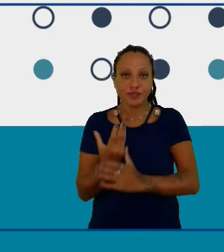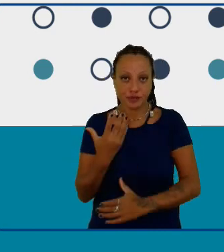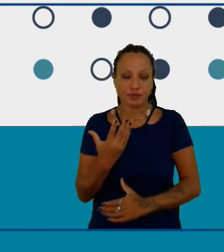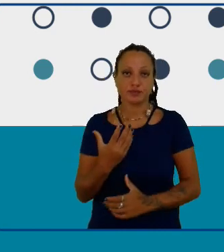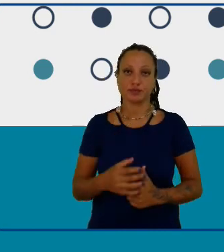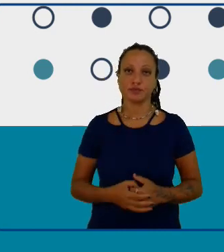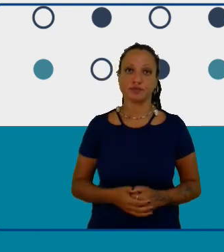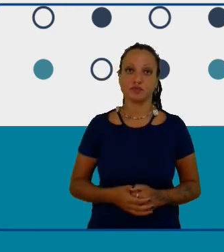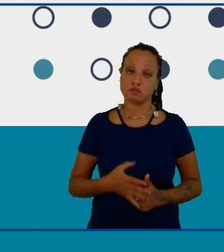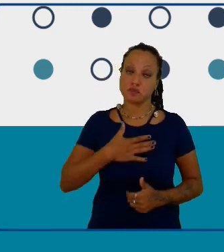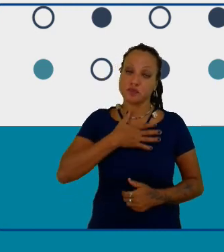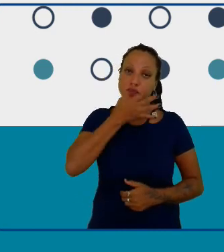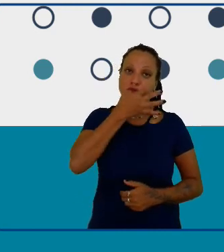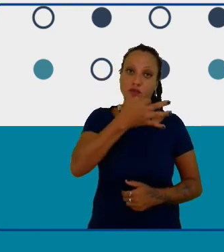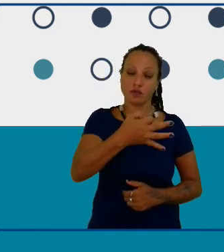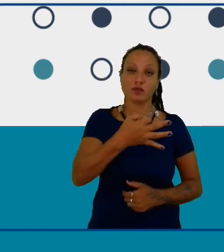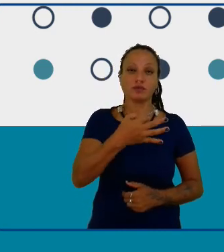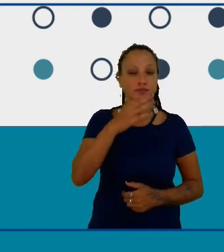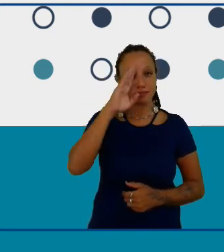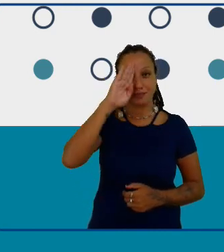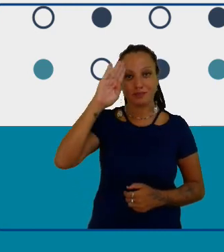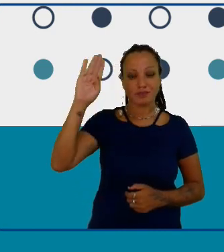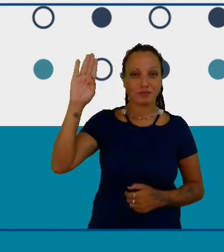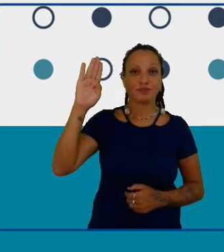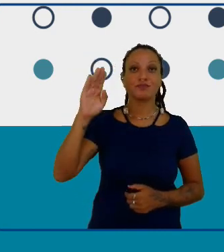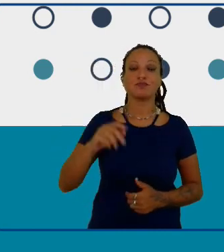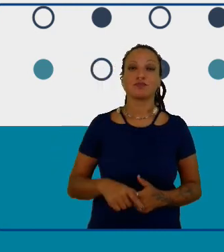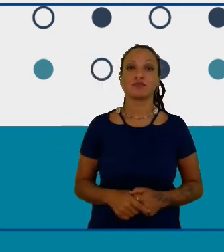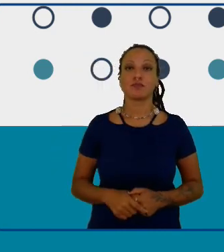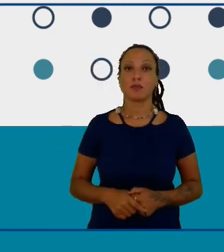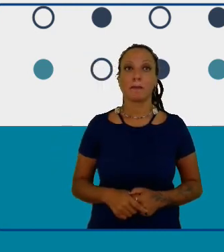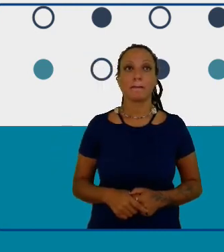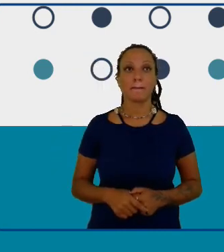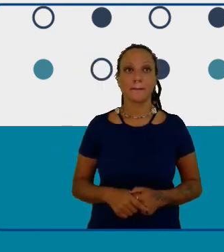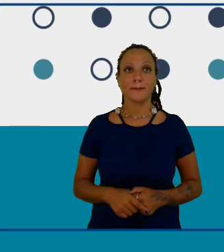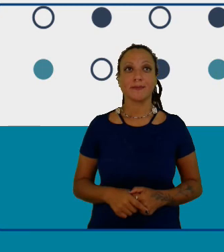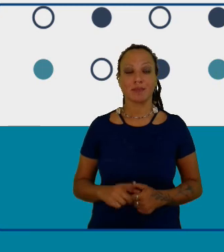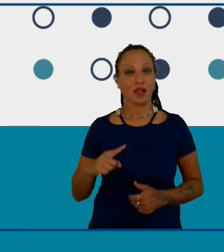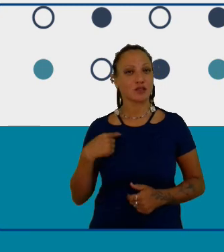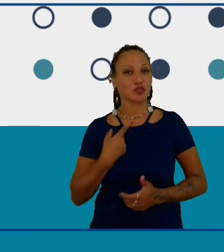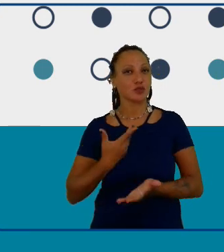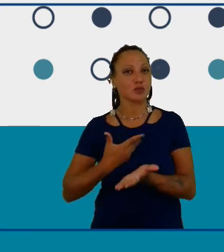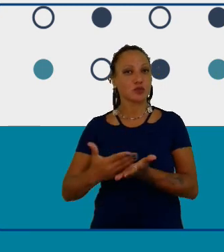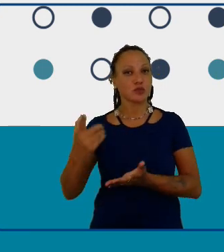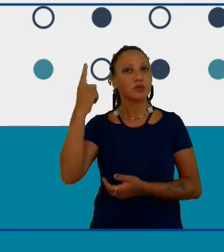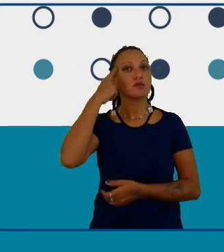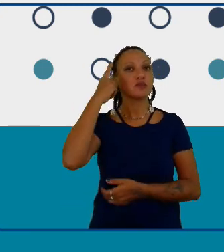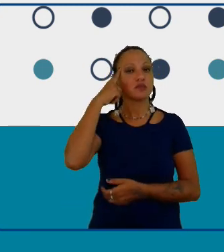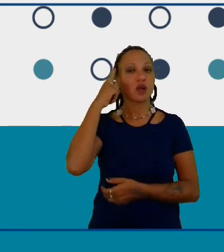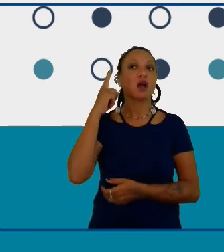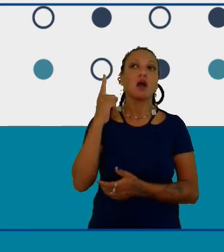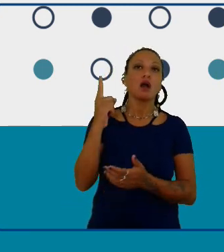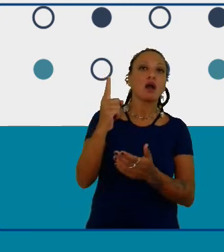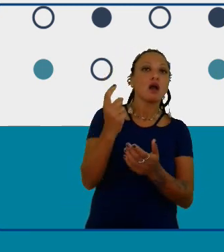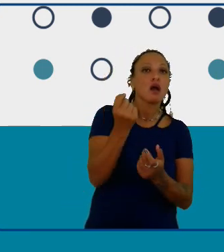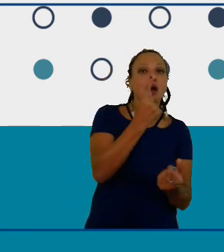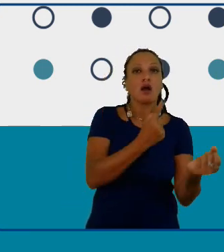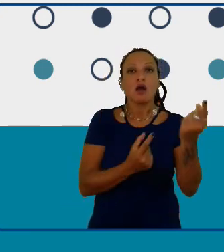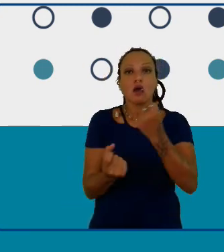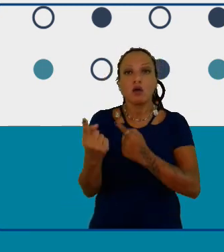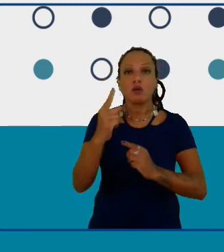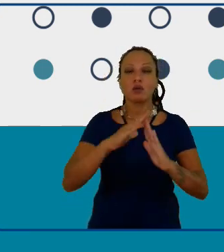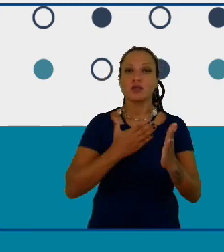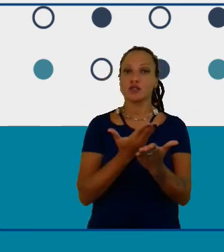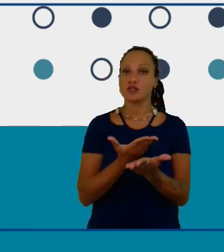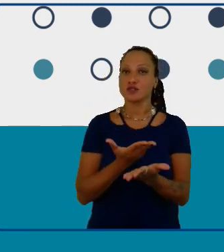então acho que assim é fundamental a gente também já está trabalhando nisso a gente já tem algumas escolas da nossa rede